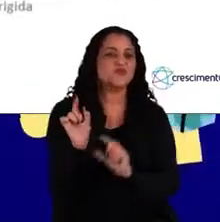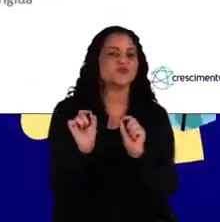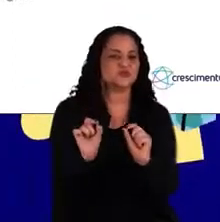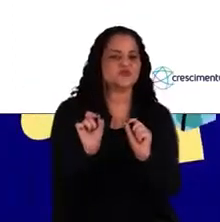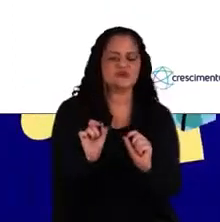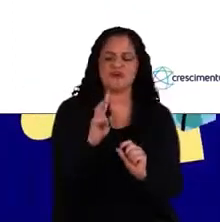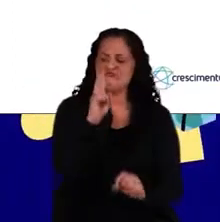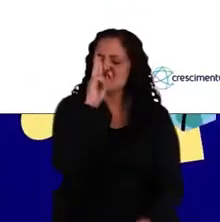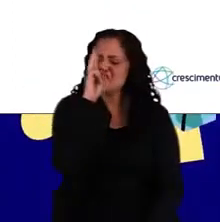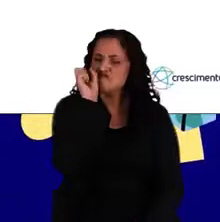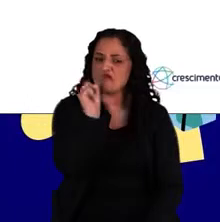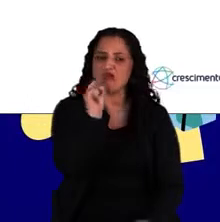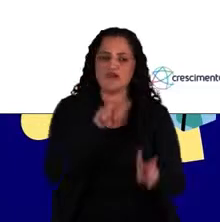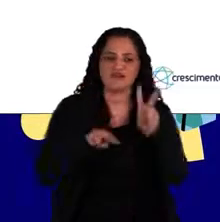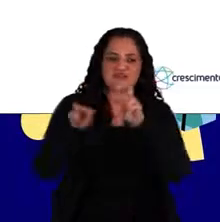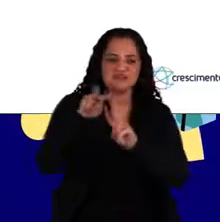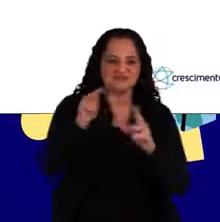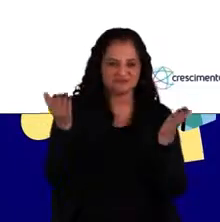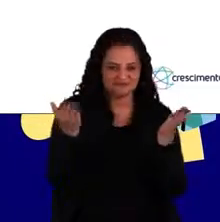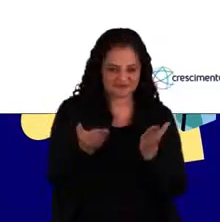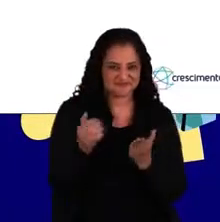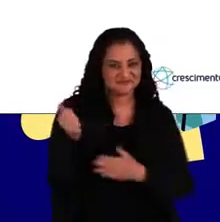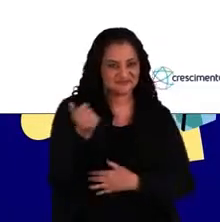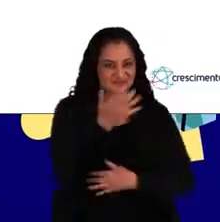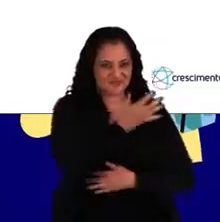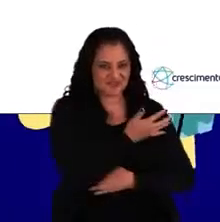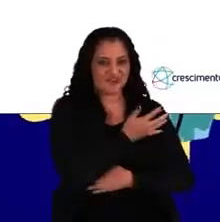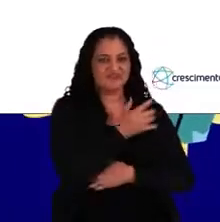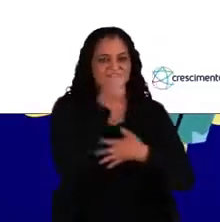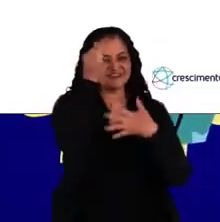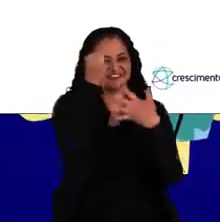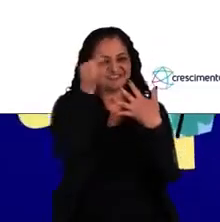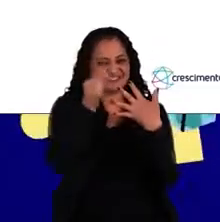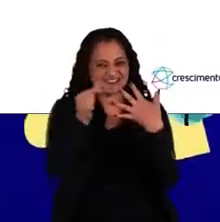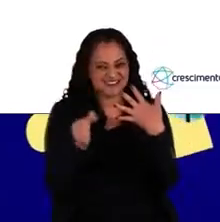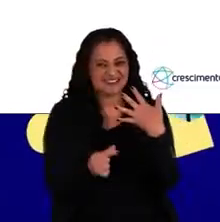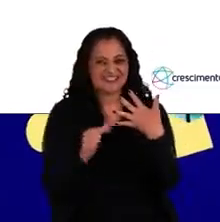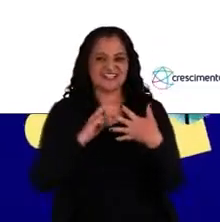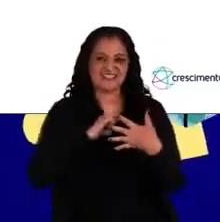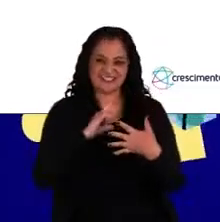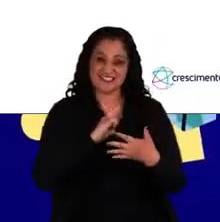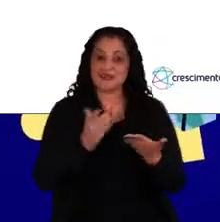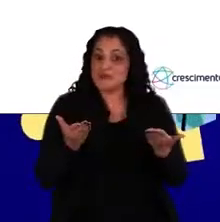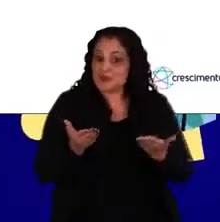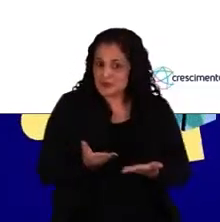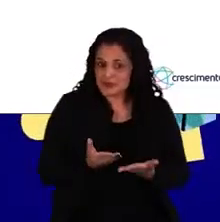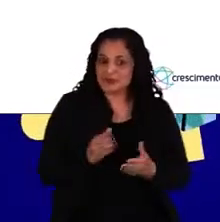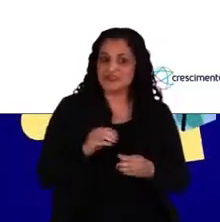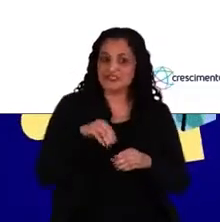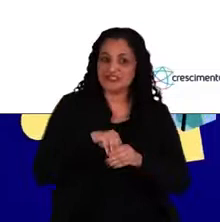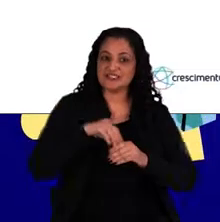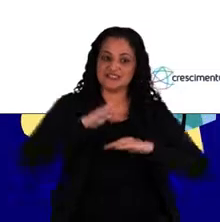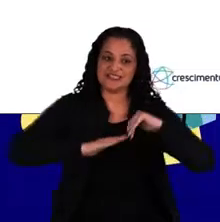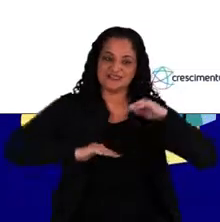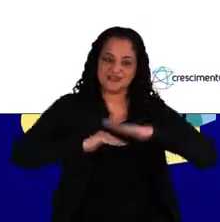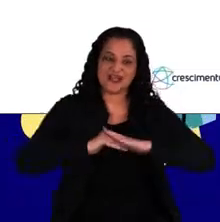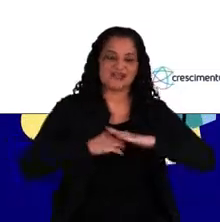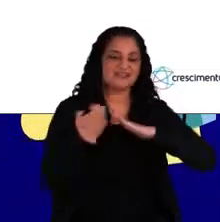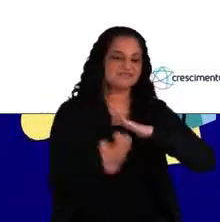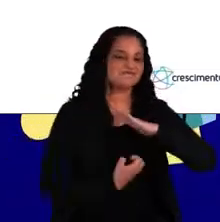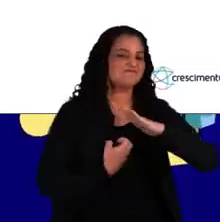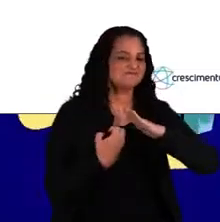ponto muito forte do cenário atual são novos aspectos que vêm sendo demandados dentro das práticas